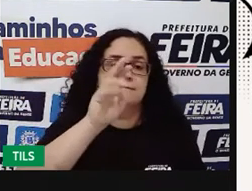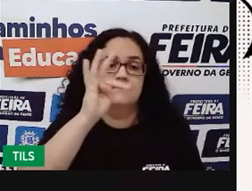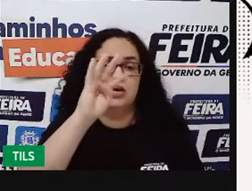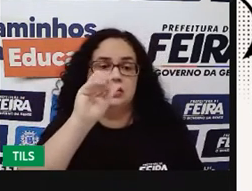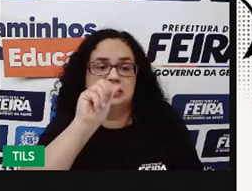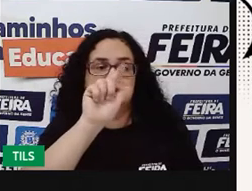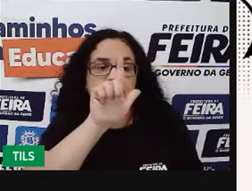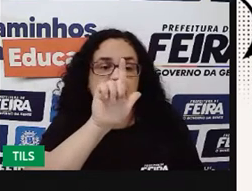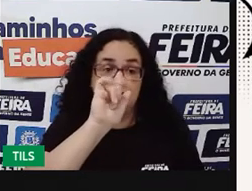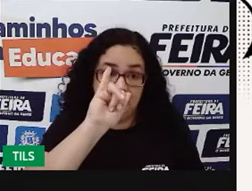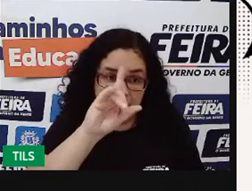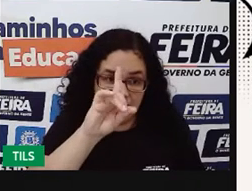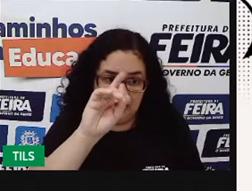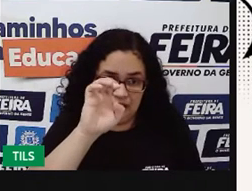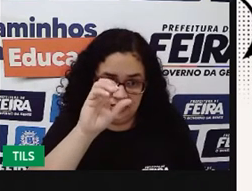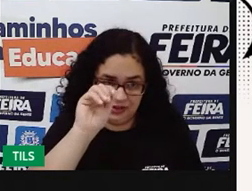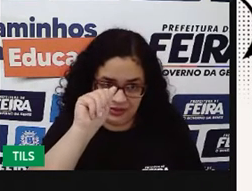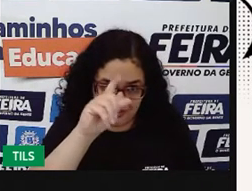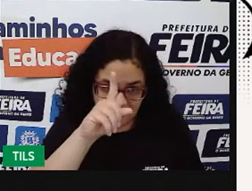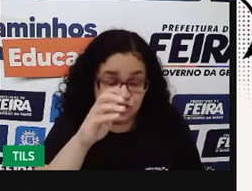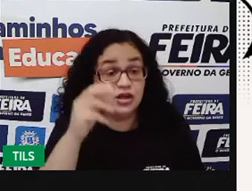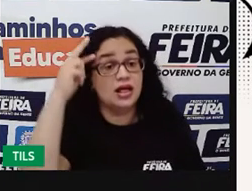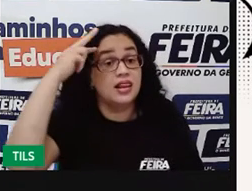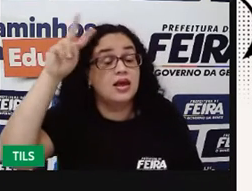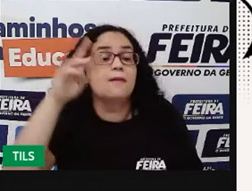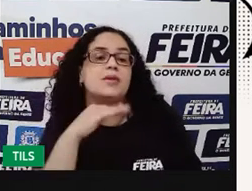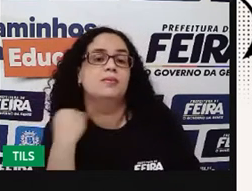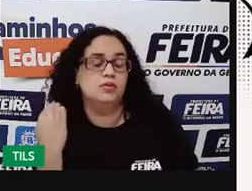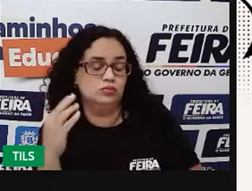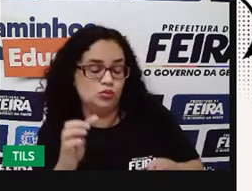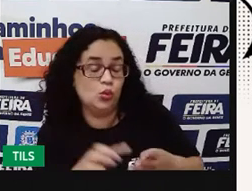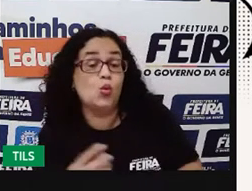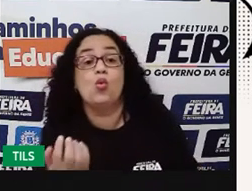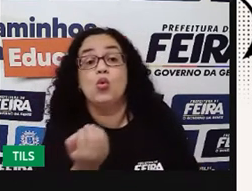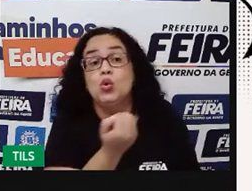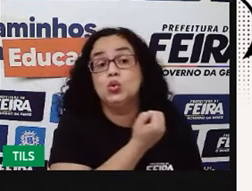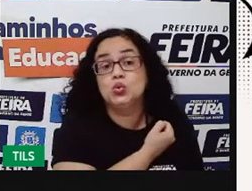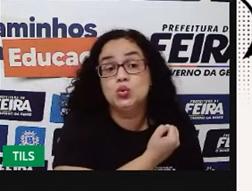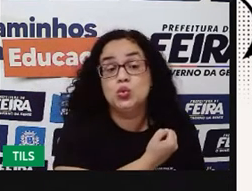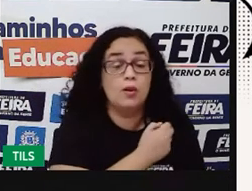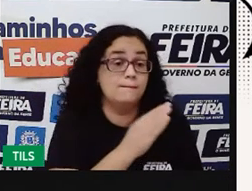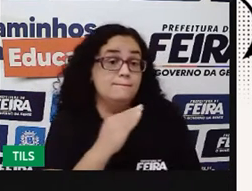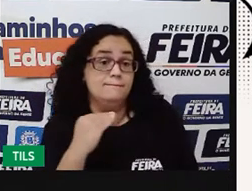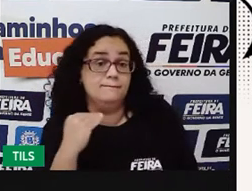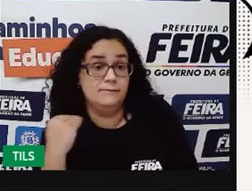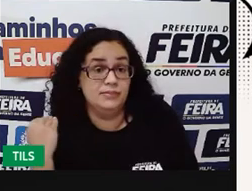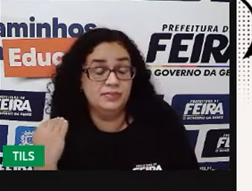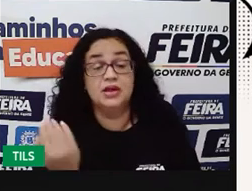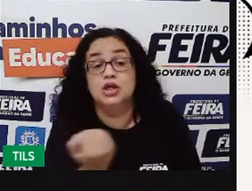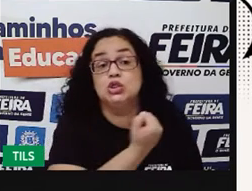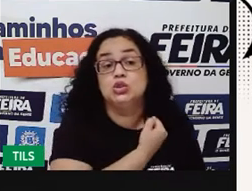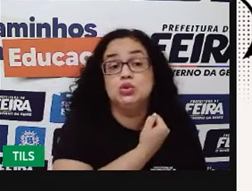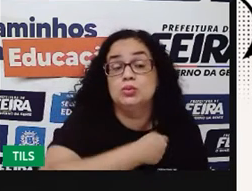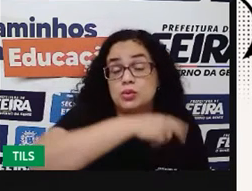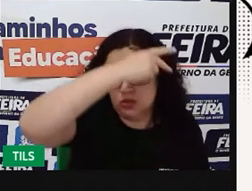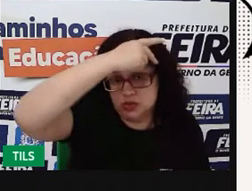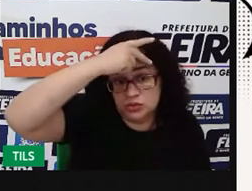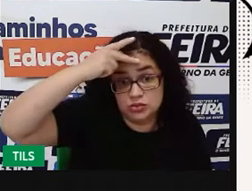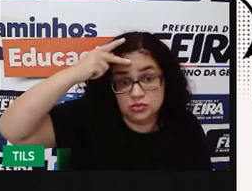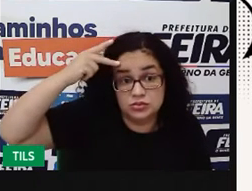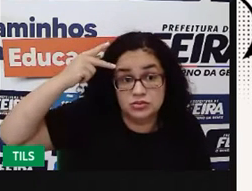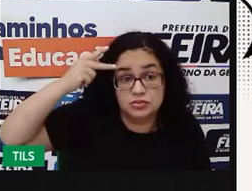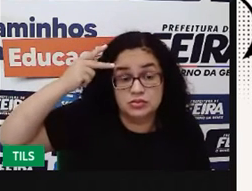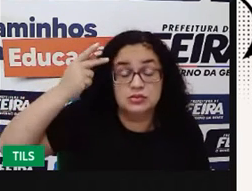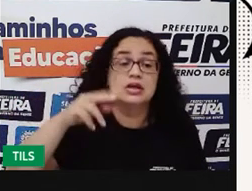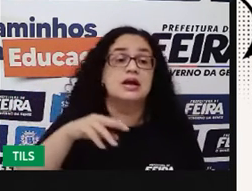o indicador mortalidade? a relação entre o número de mortes e o número de pessoas expostas ao